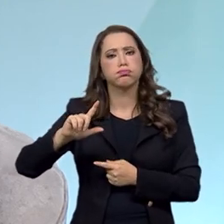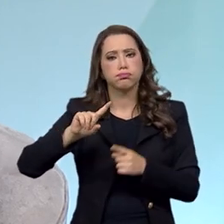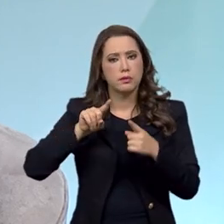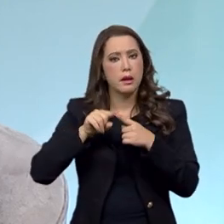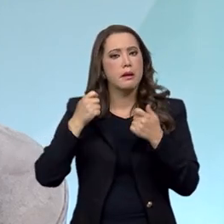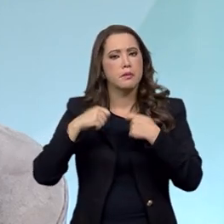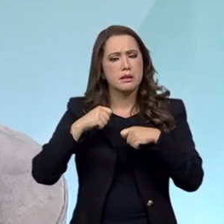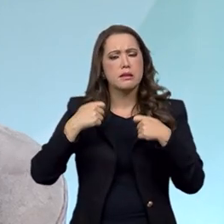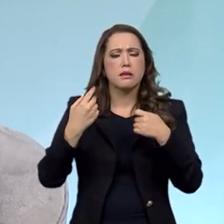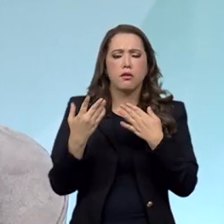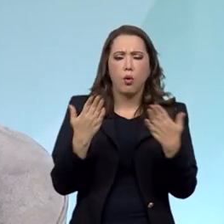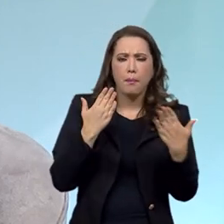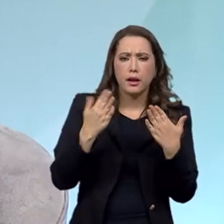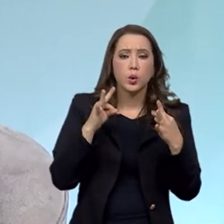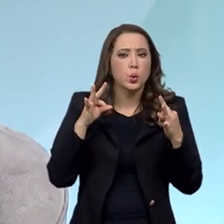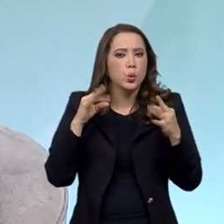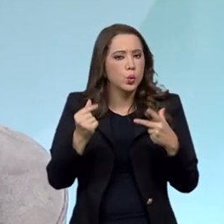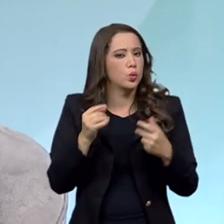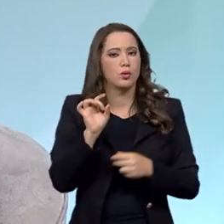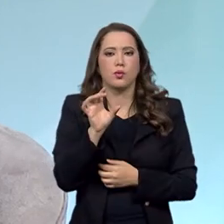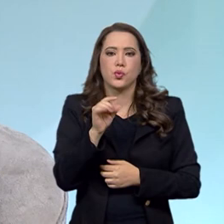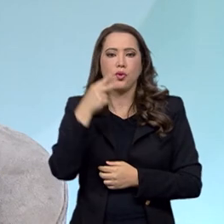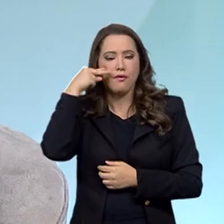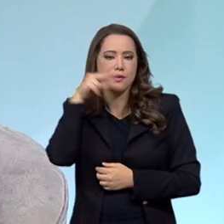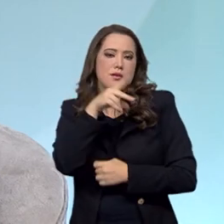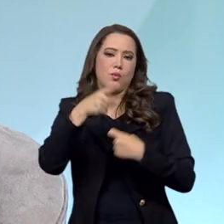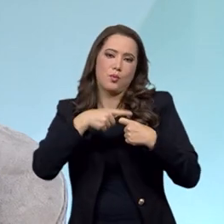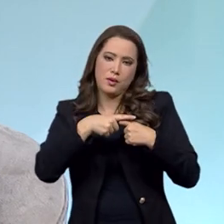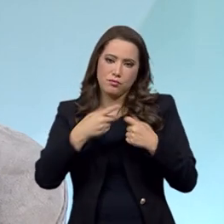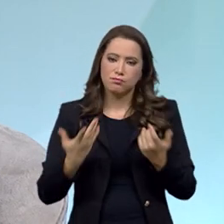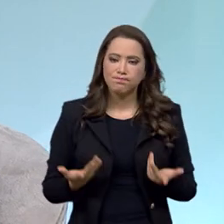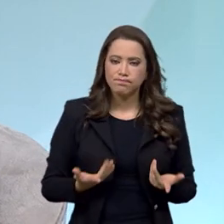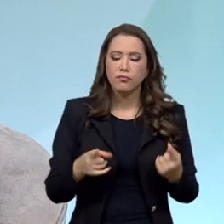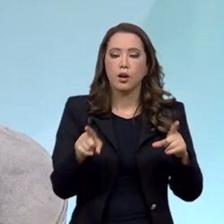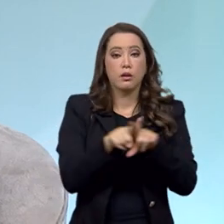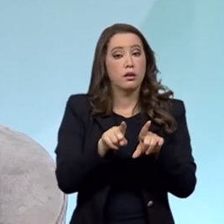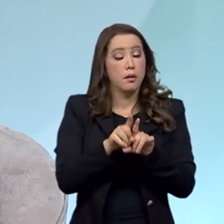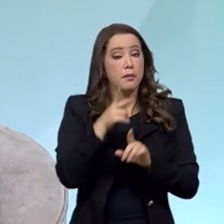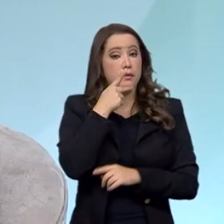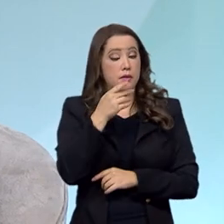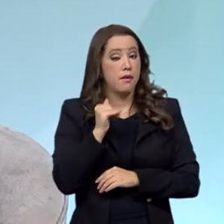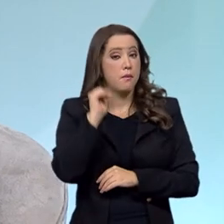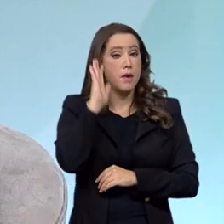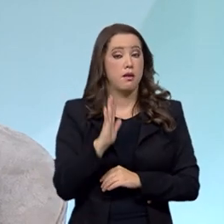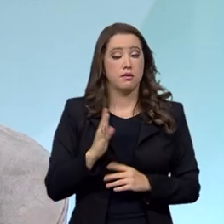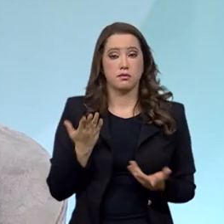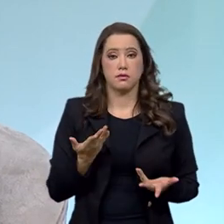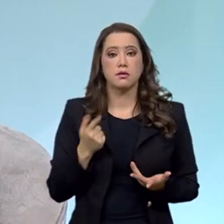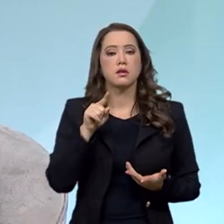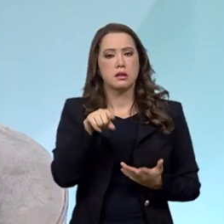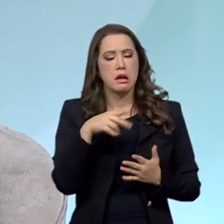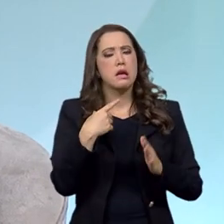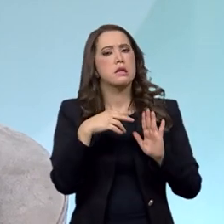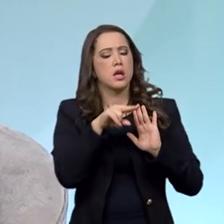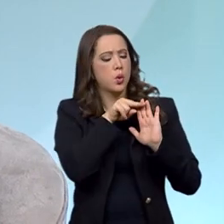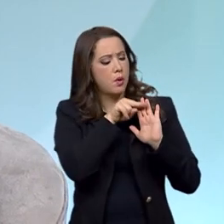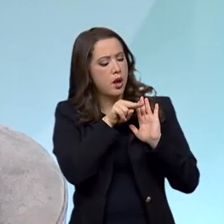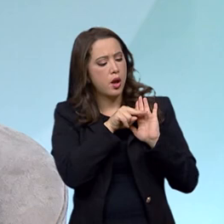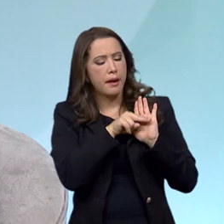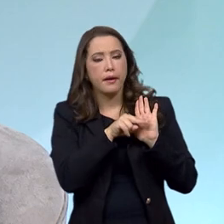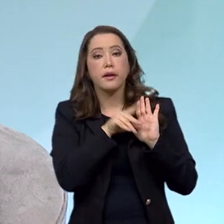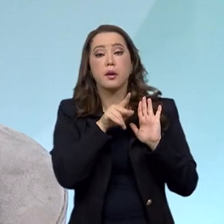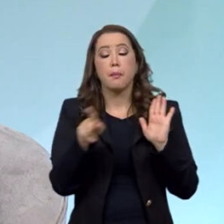psicológicos e sociais. E dizia mais, e isso era uma prerrogativa do Poder